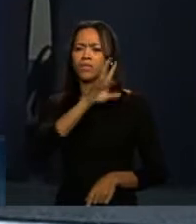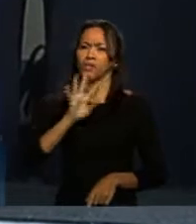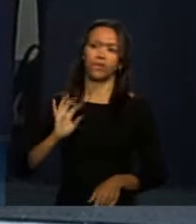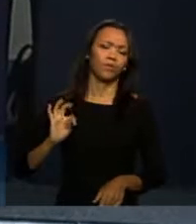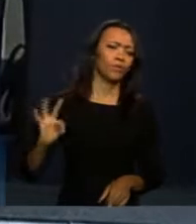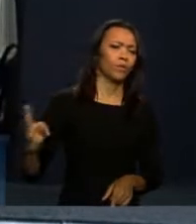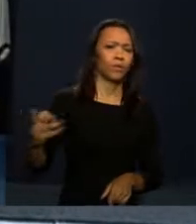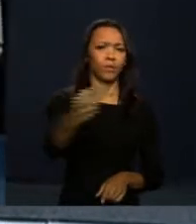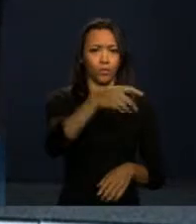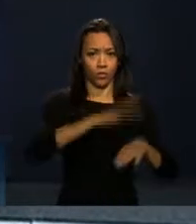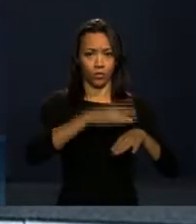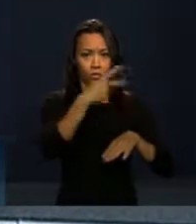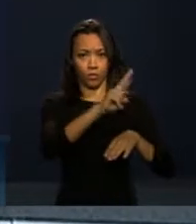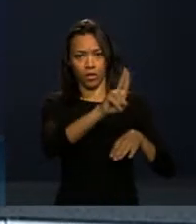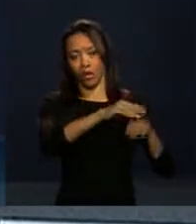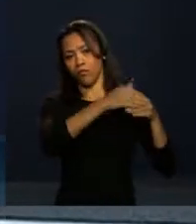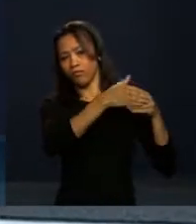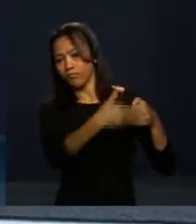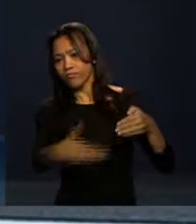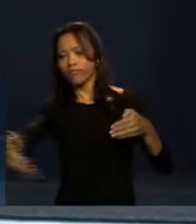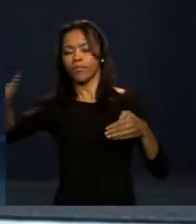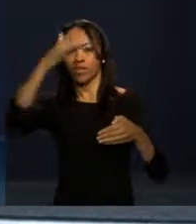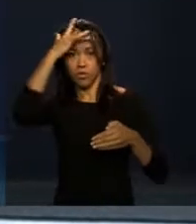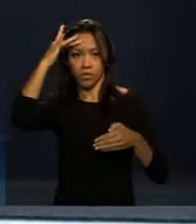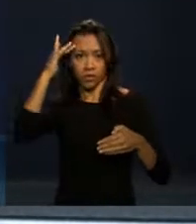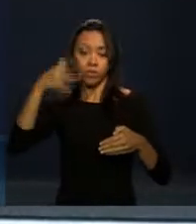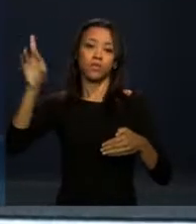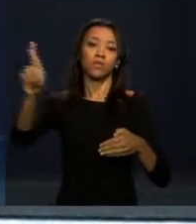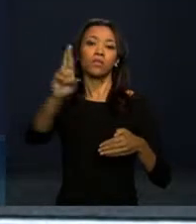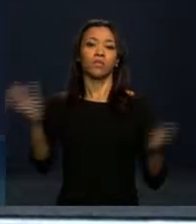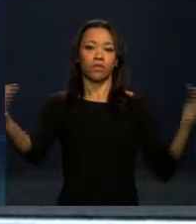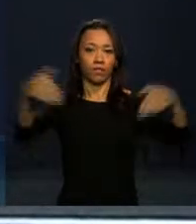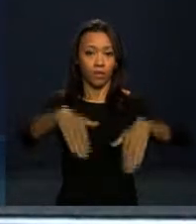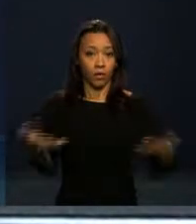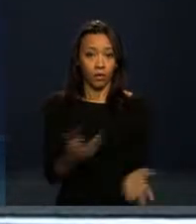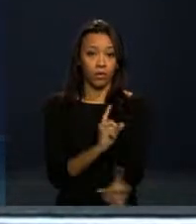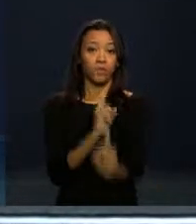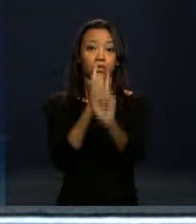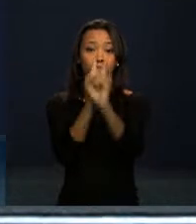dela, saudar todas as equipes de Emo Rede que estão aqui presentes no encontro.